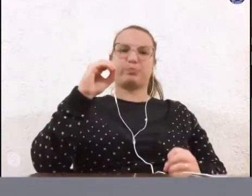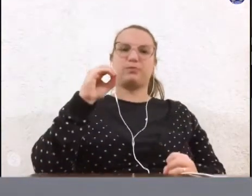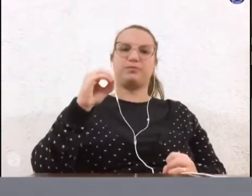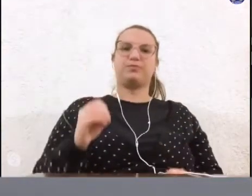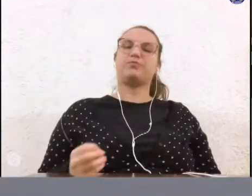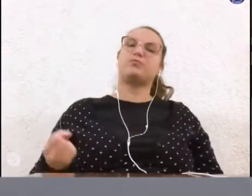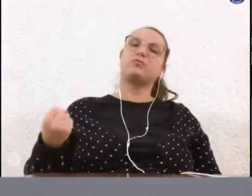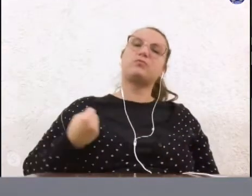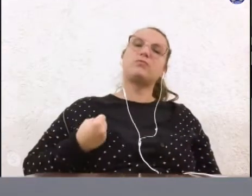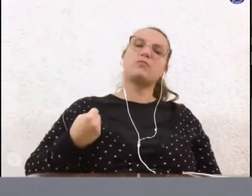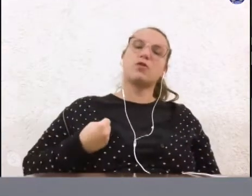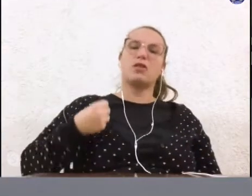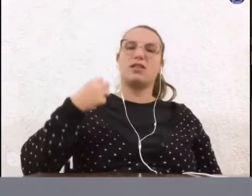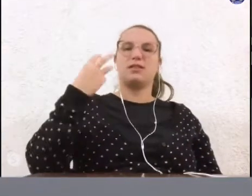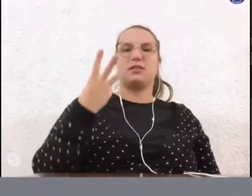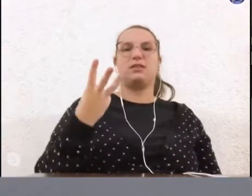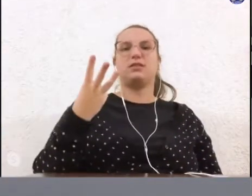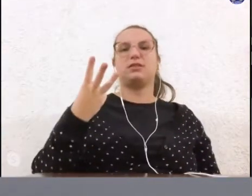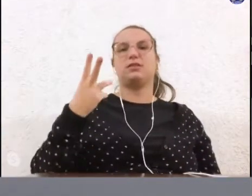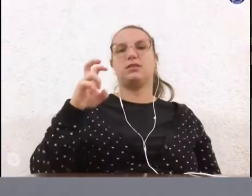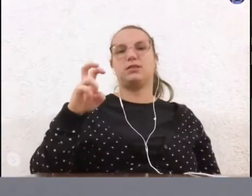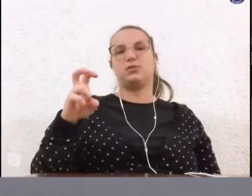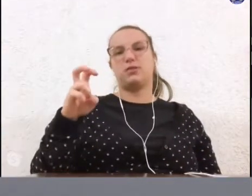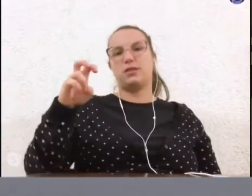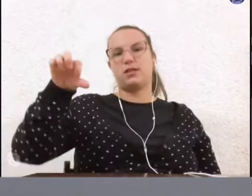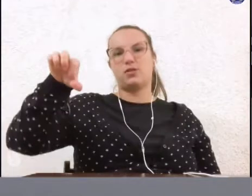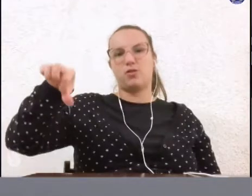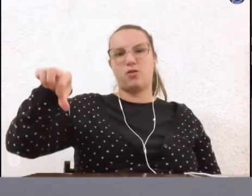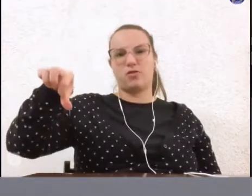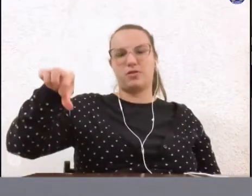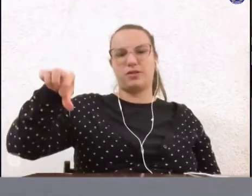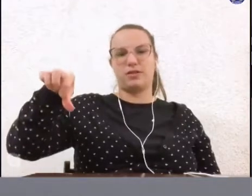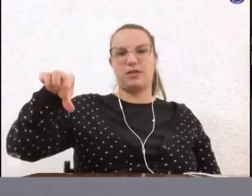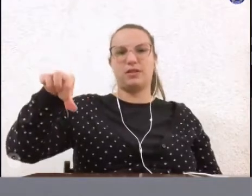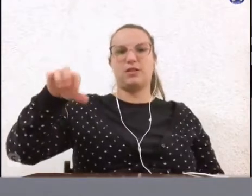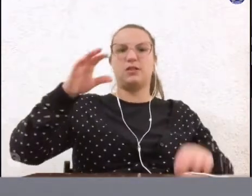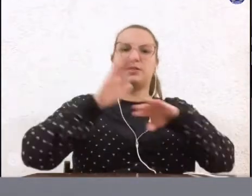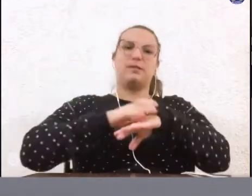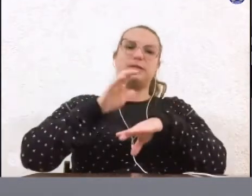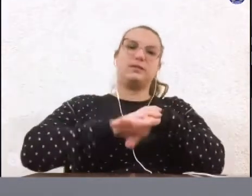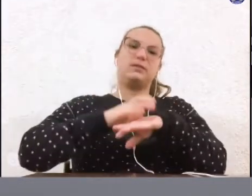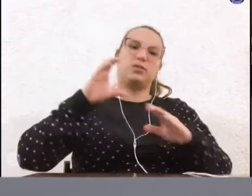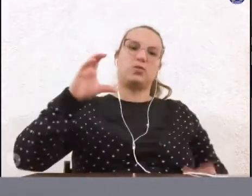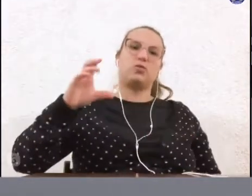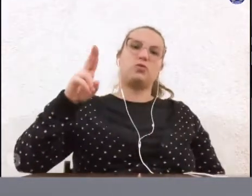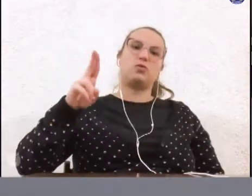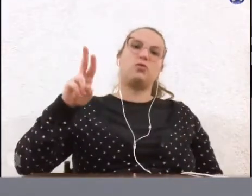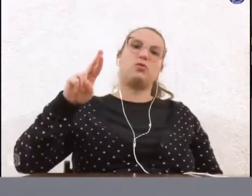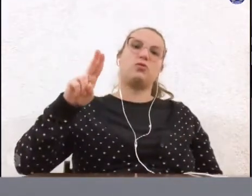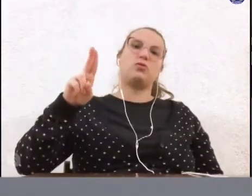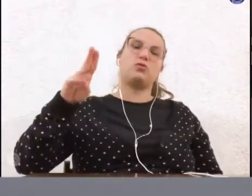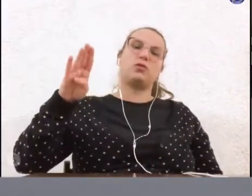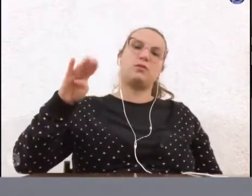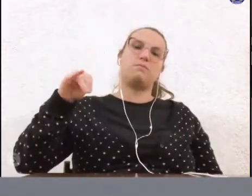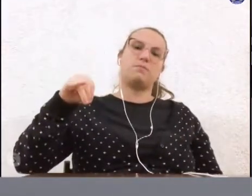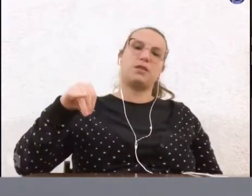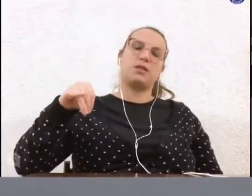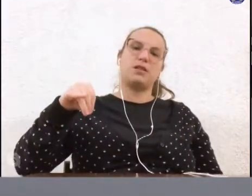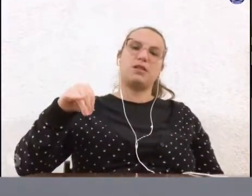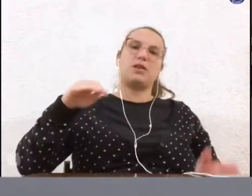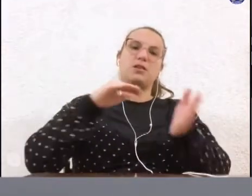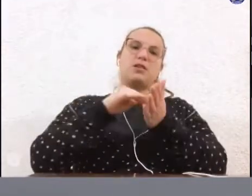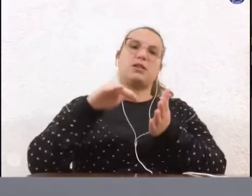Requerimento número 359, de autoria do vereador Curumim, ao secretário de Saúde,